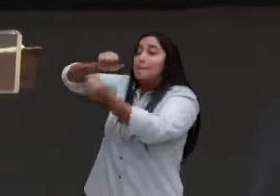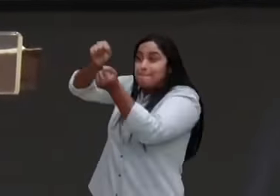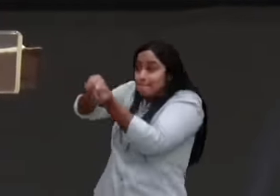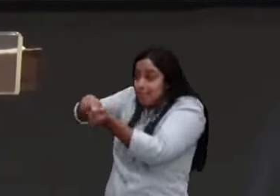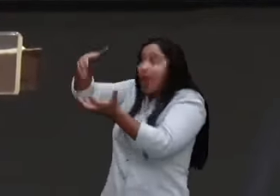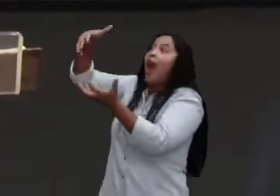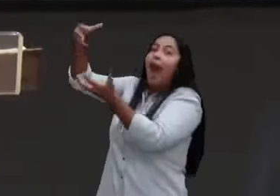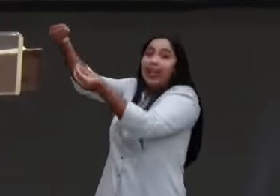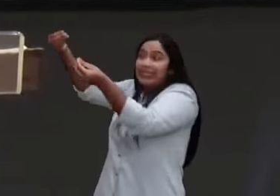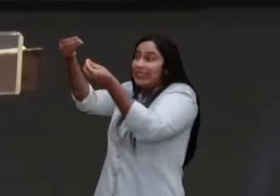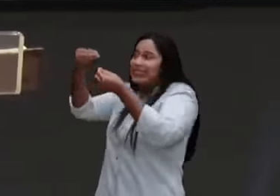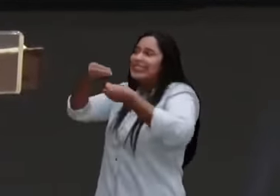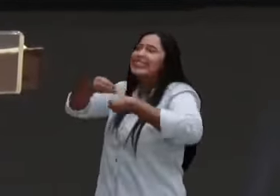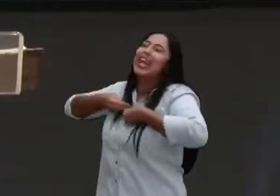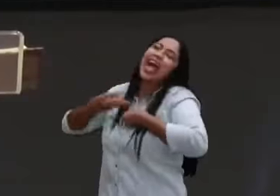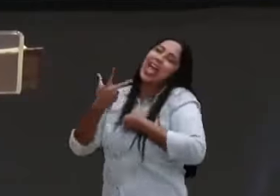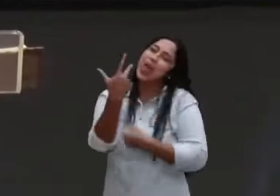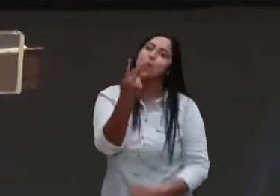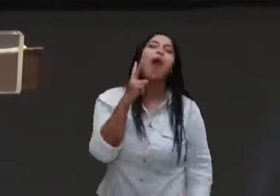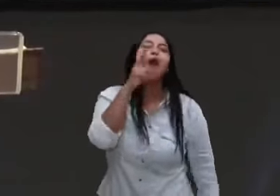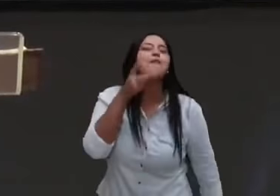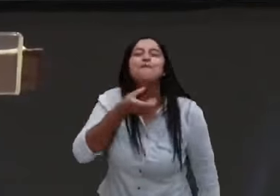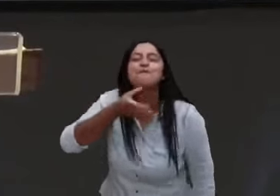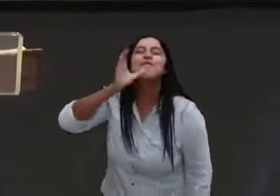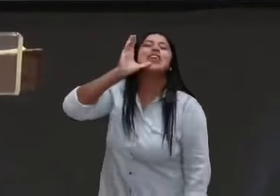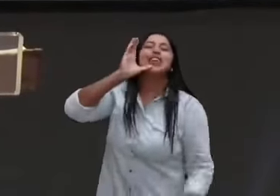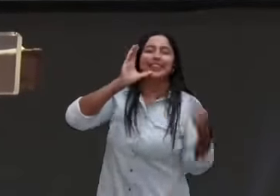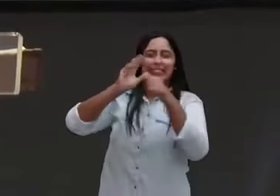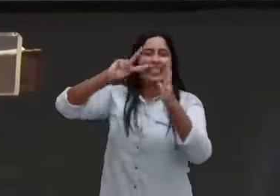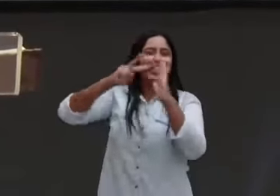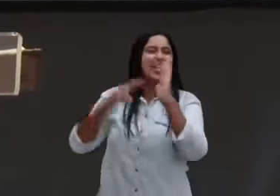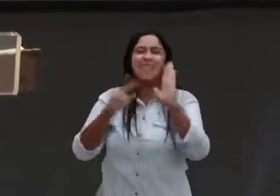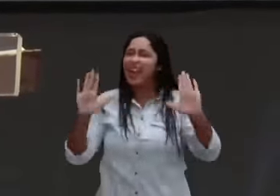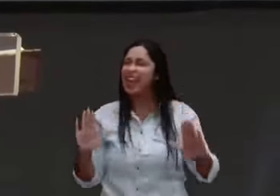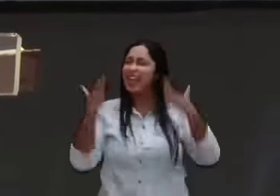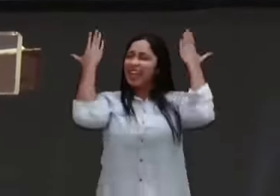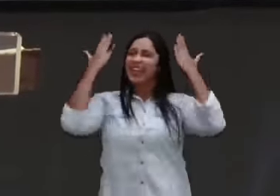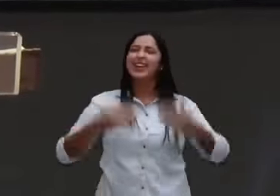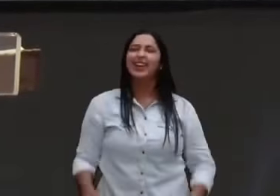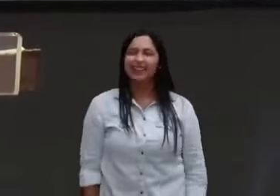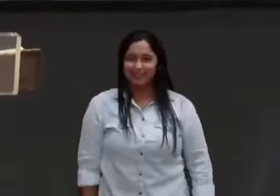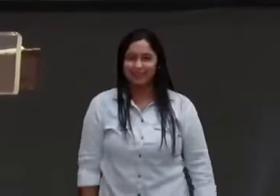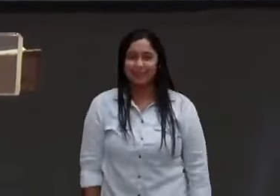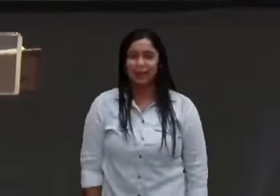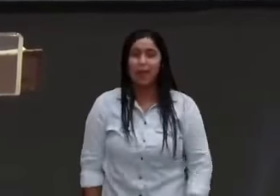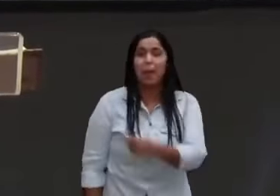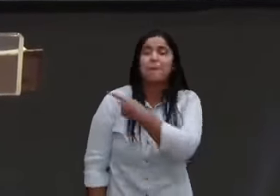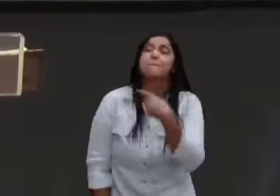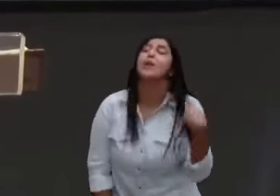ele estava na tua lágrima, ele estava no teu desespero, passou, mas eu não queria ter passado por aquilo, eu sei, nem eu,